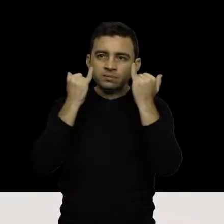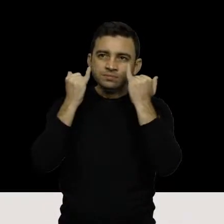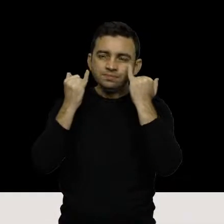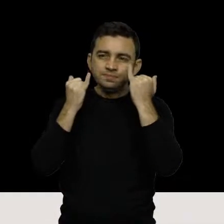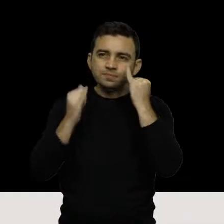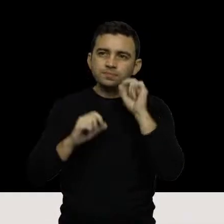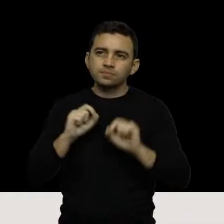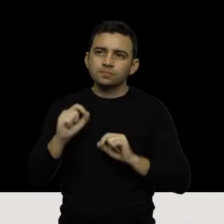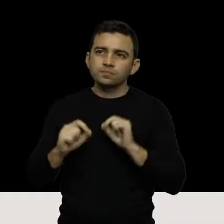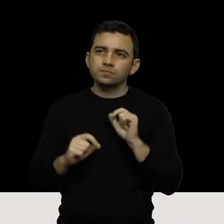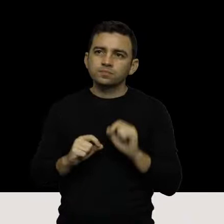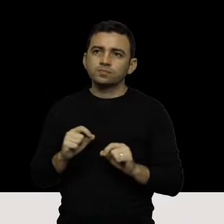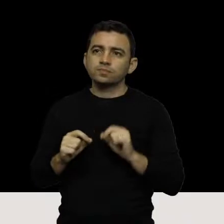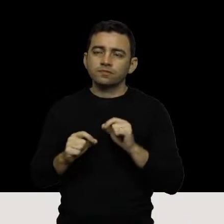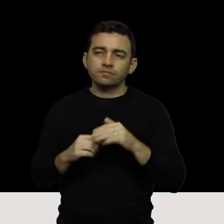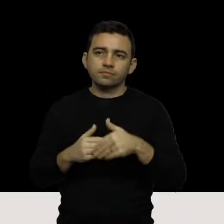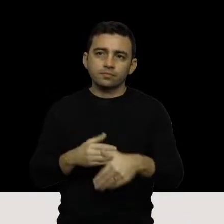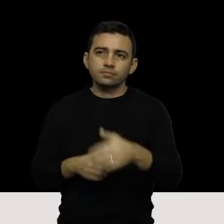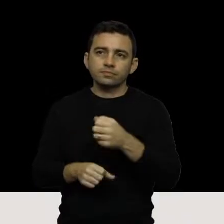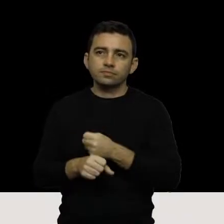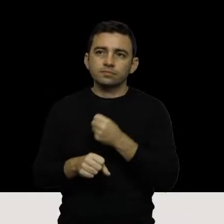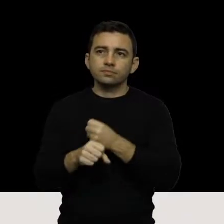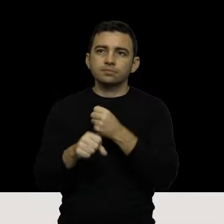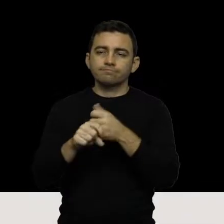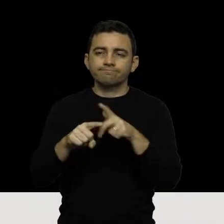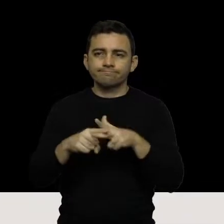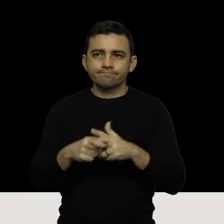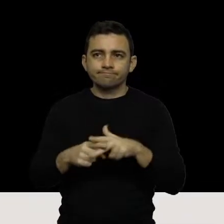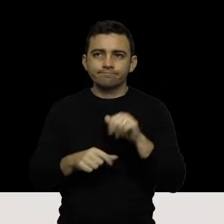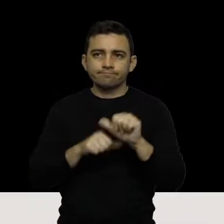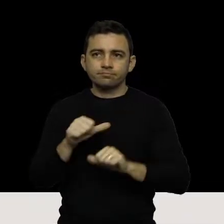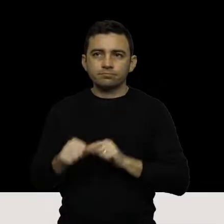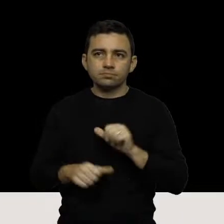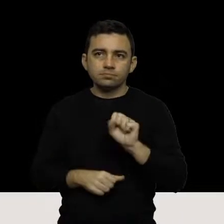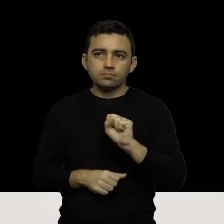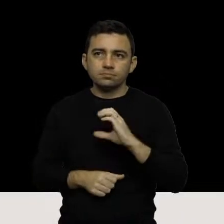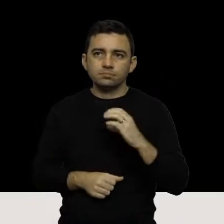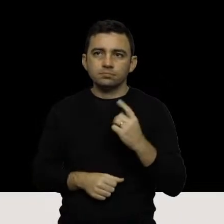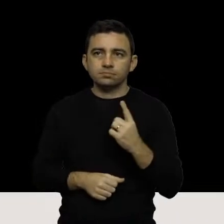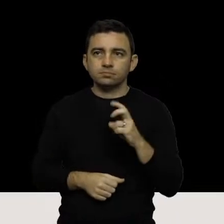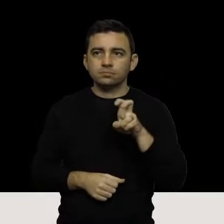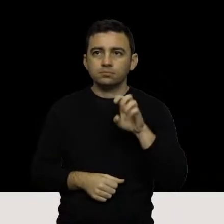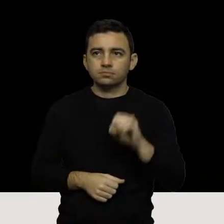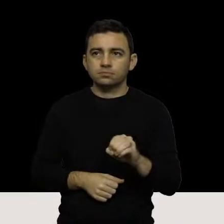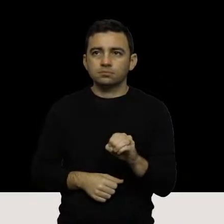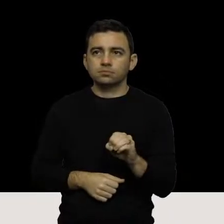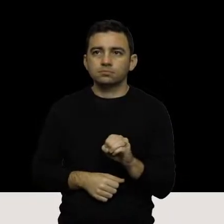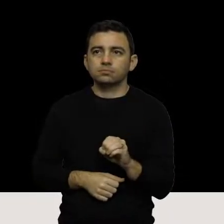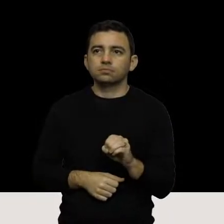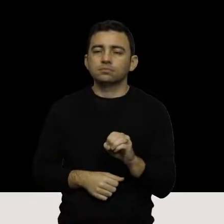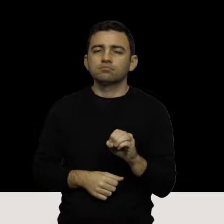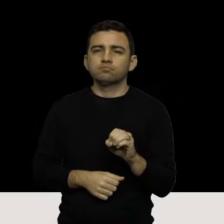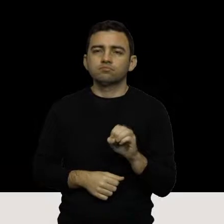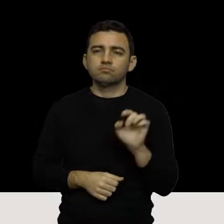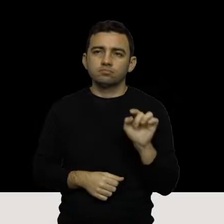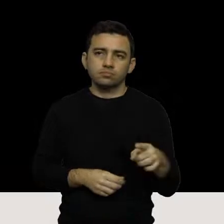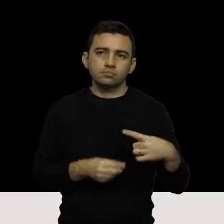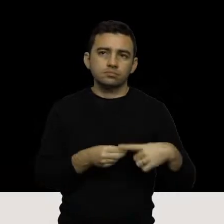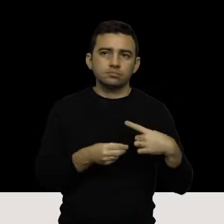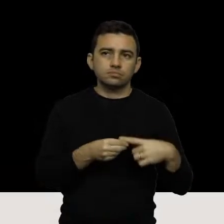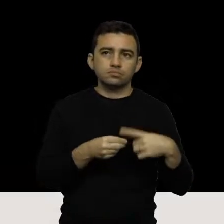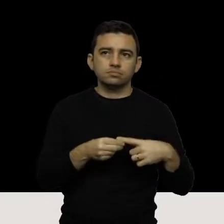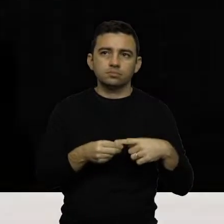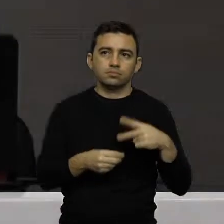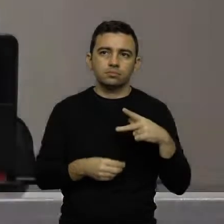realização da obra de revitalização da SC 150, que liga o município de